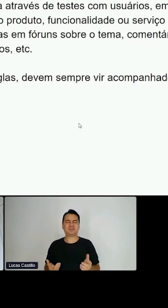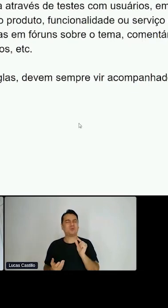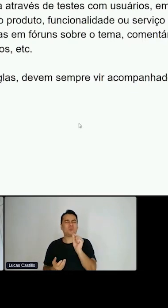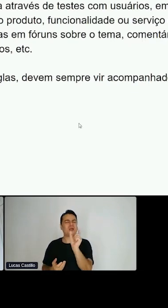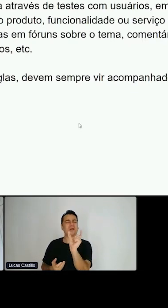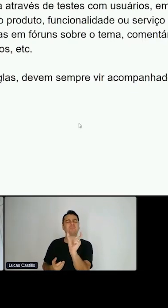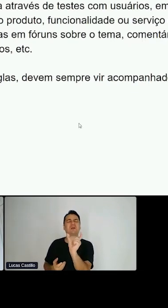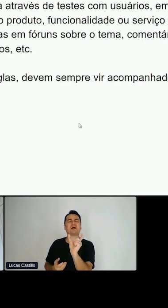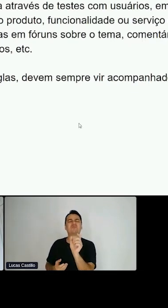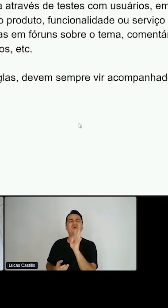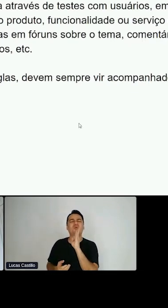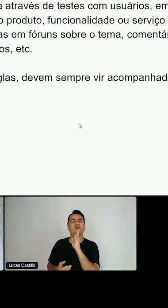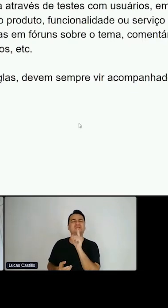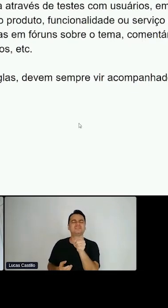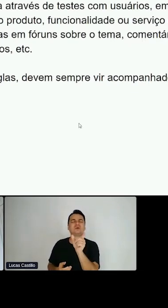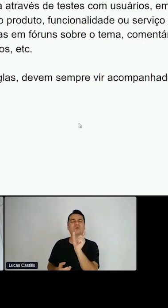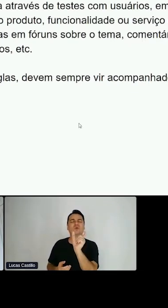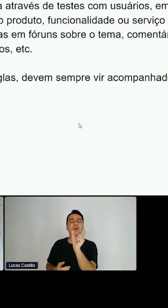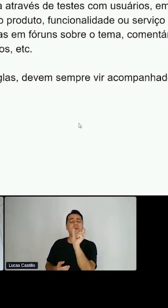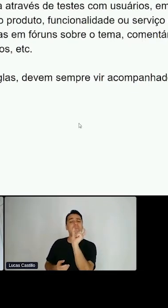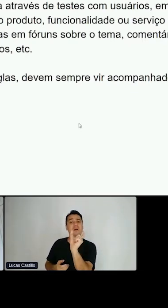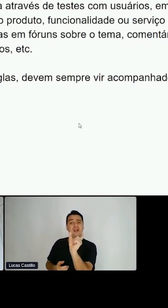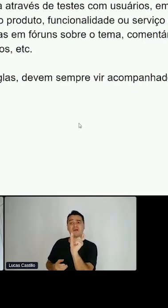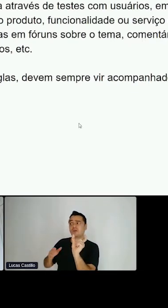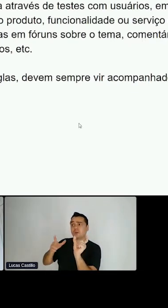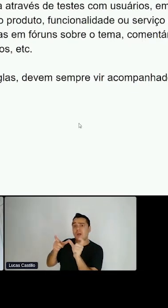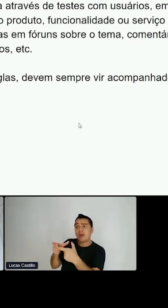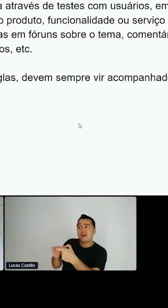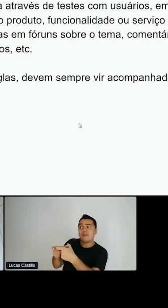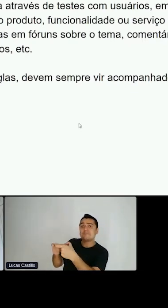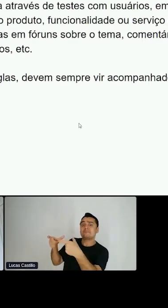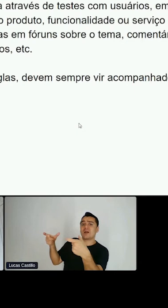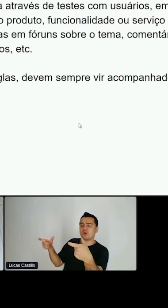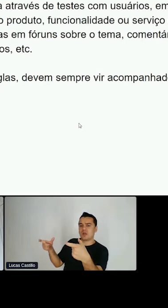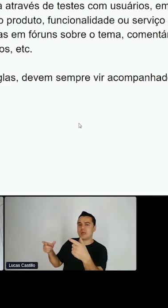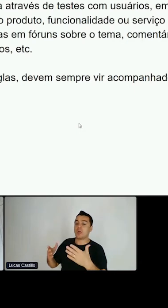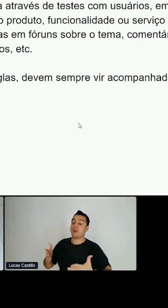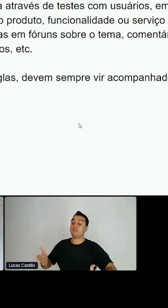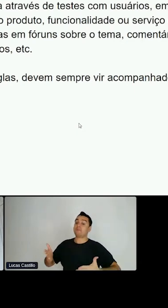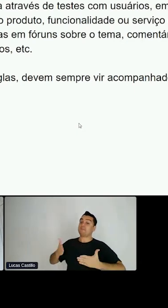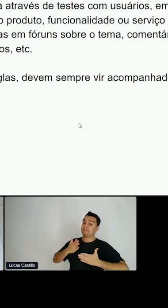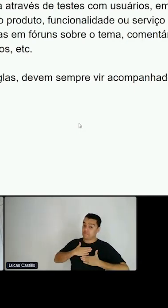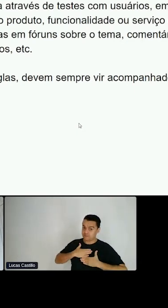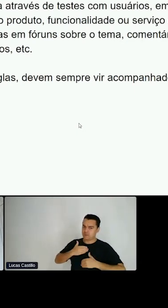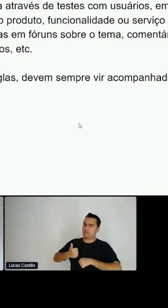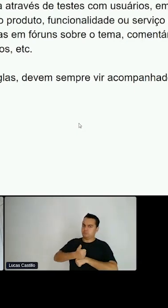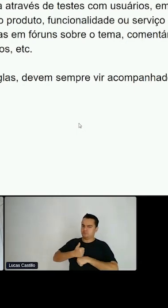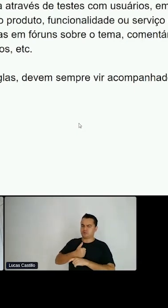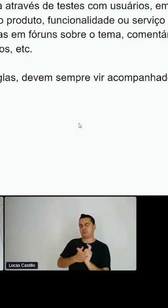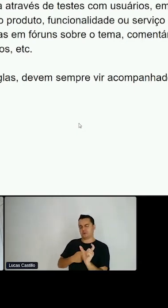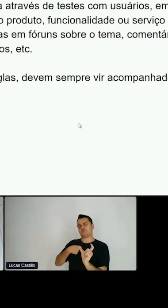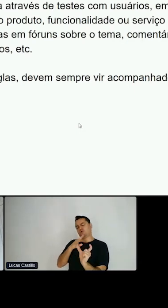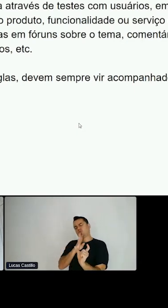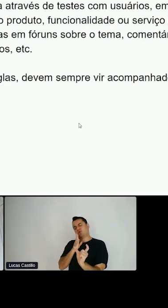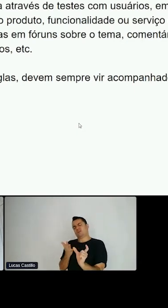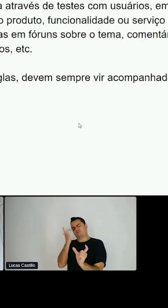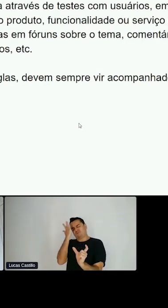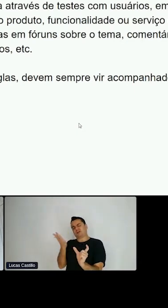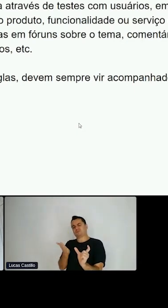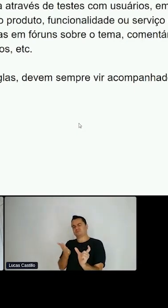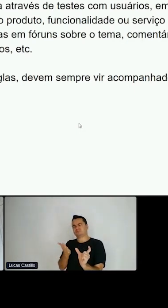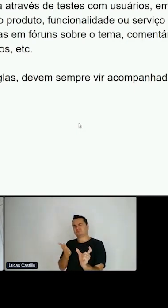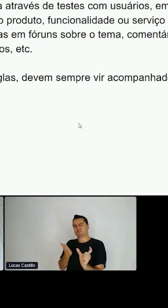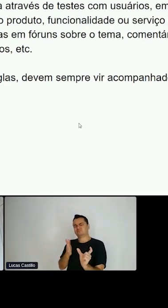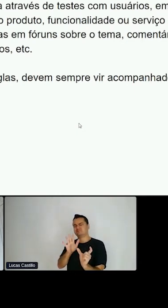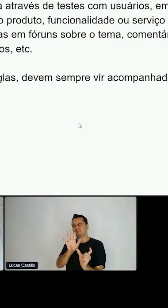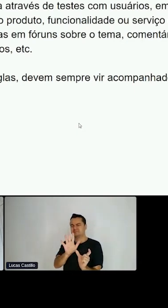que é mais conhecida para o seu usuário e não para você, que é especialista no assunto. Então, uma